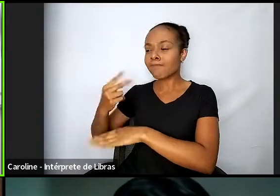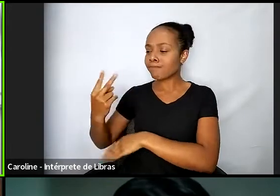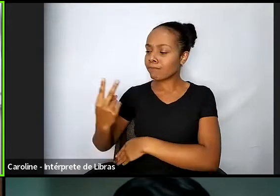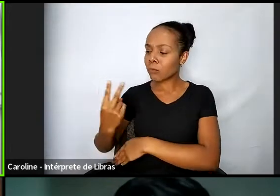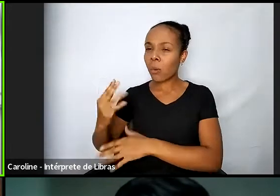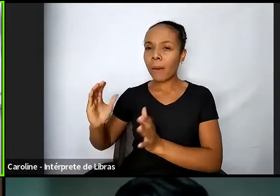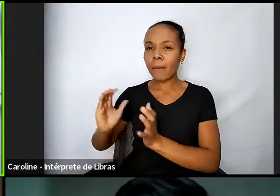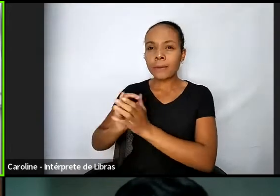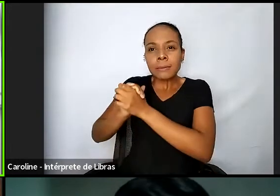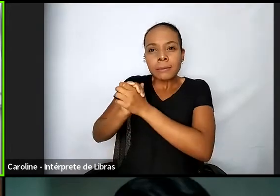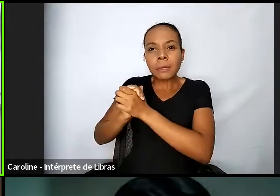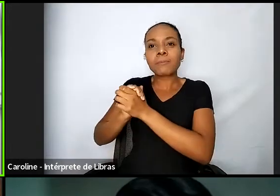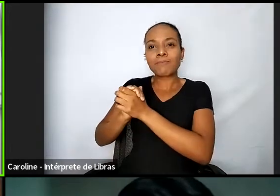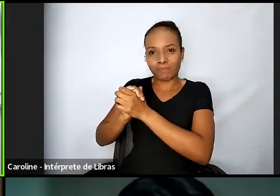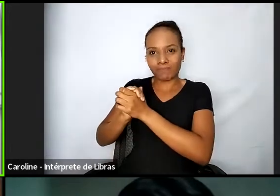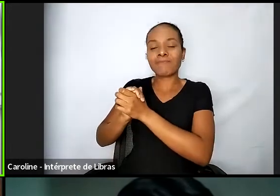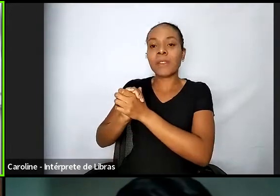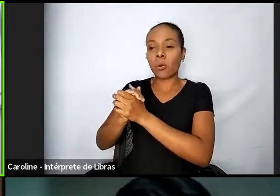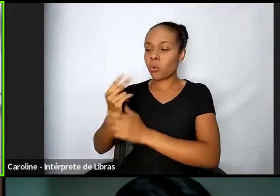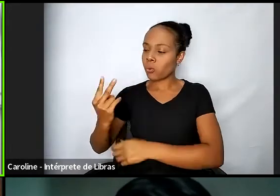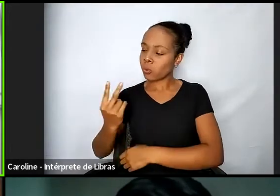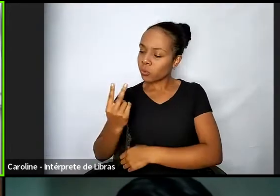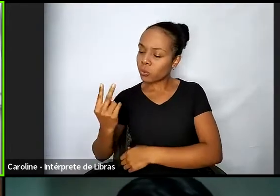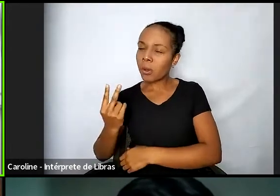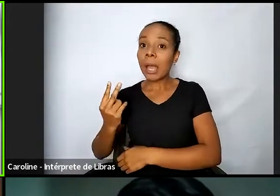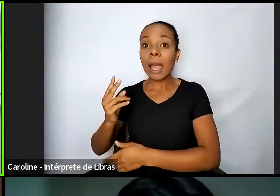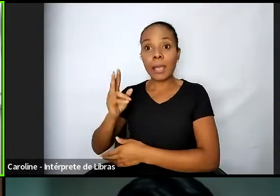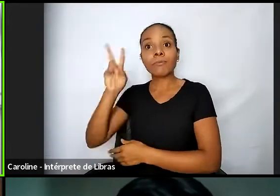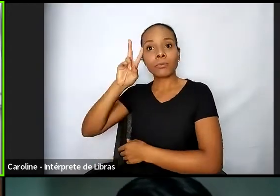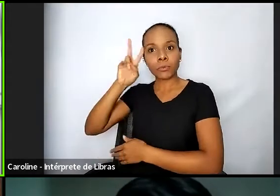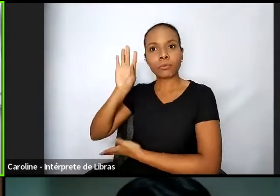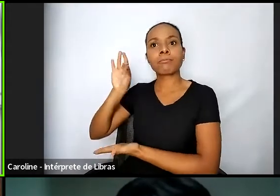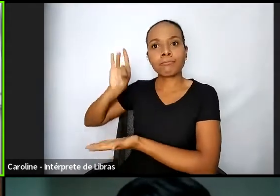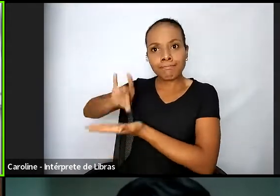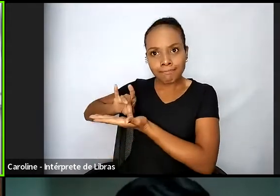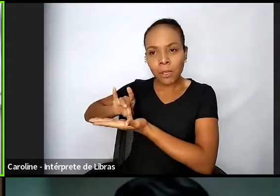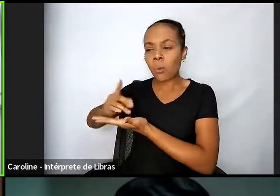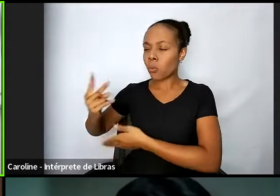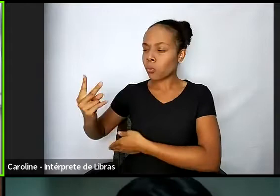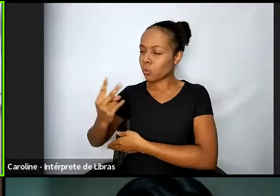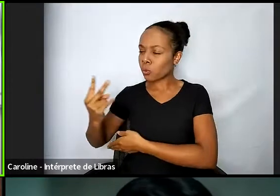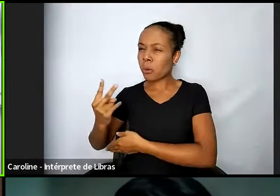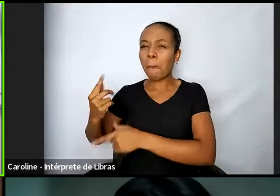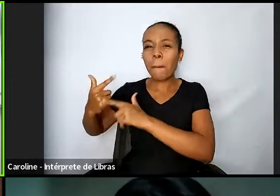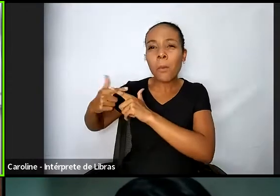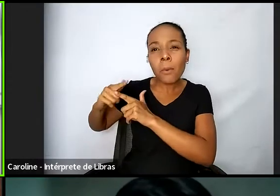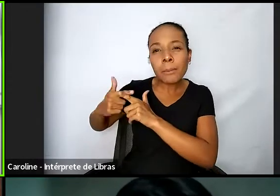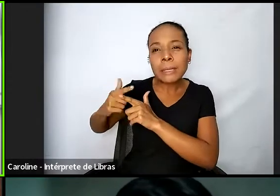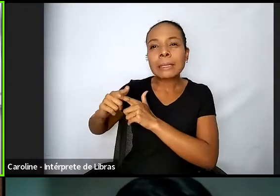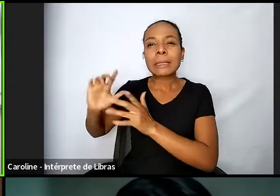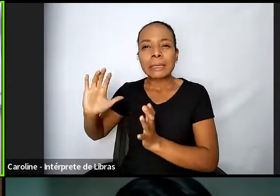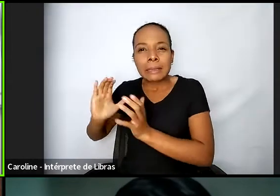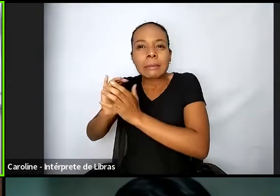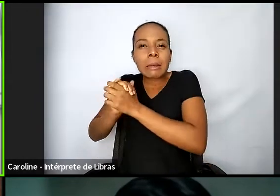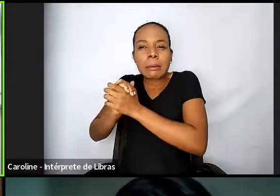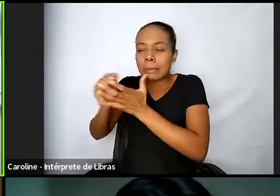Ron e Debbie. Eles passam por uma crise no casamento e aí a Debbie